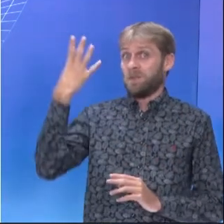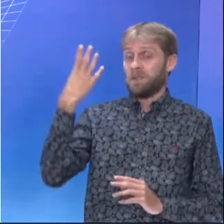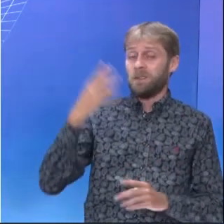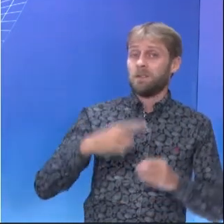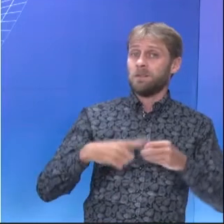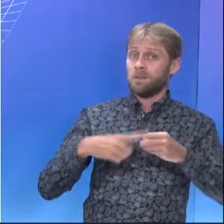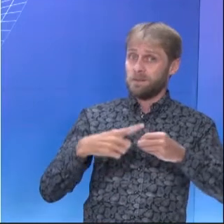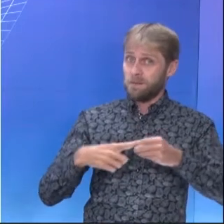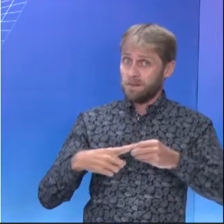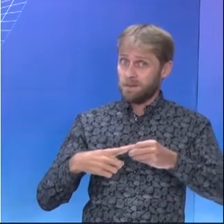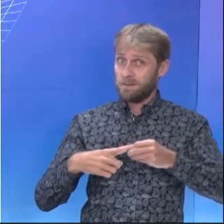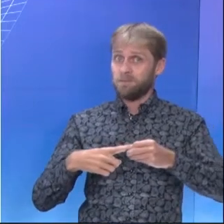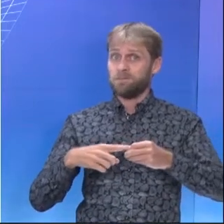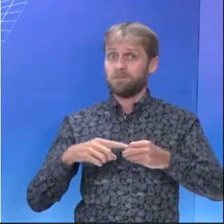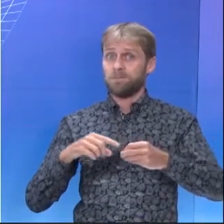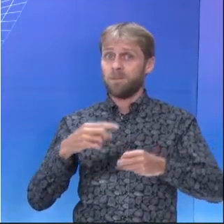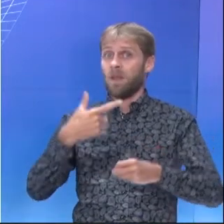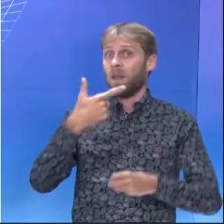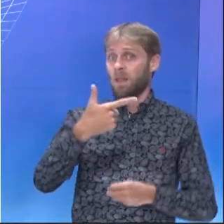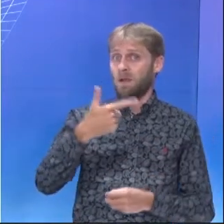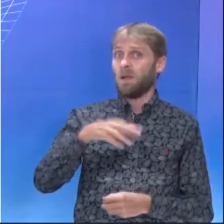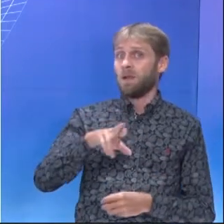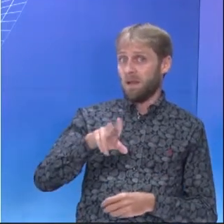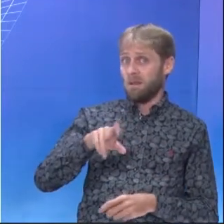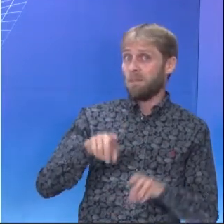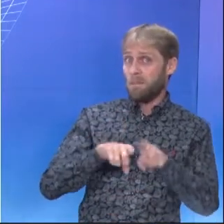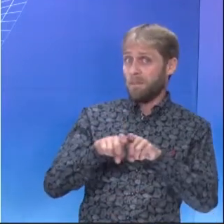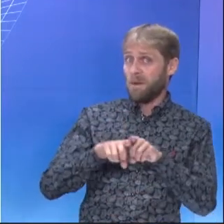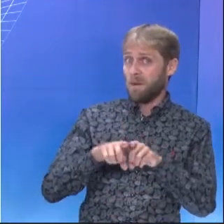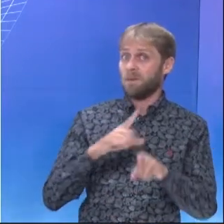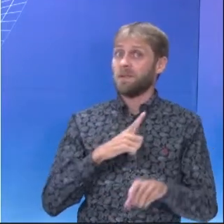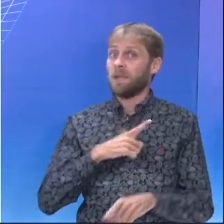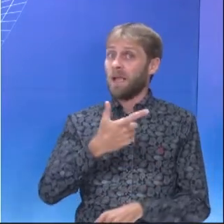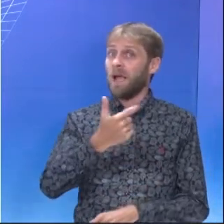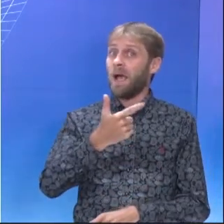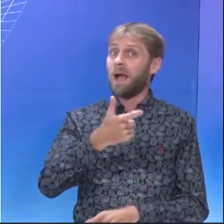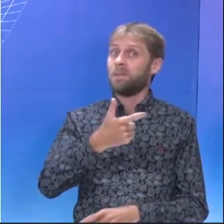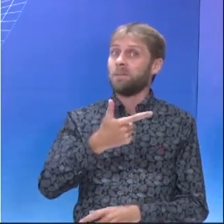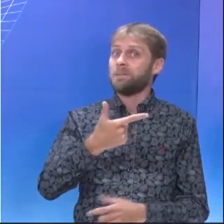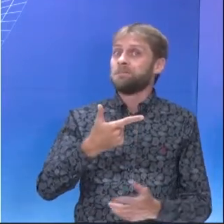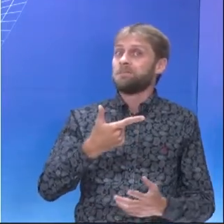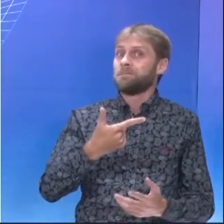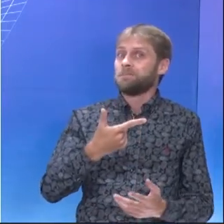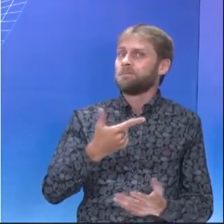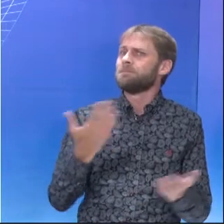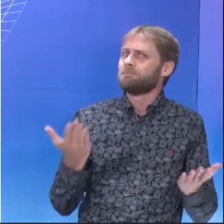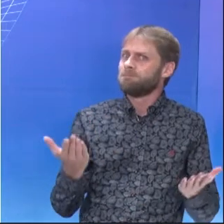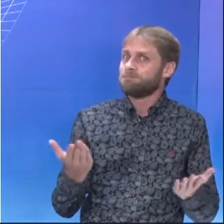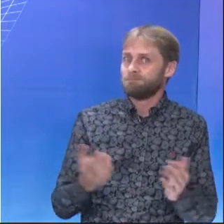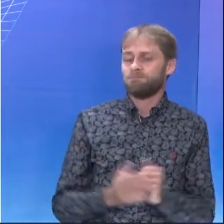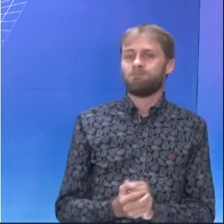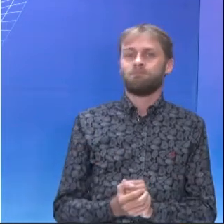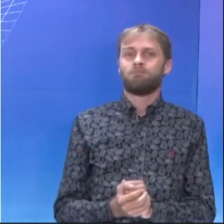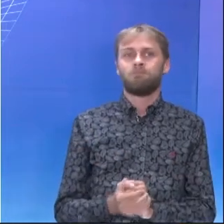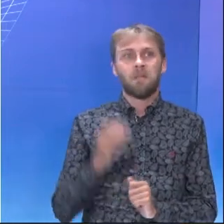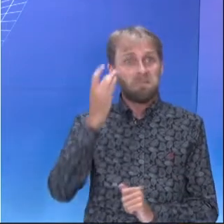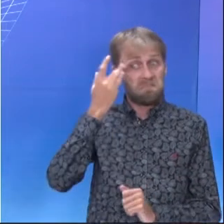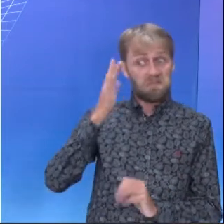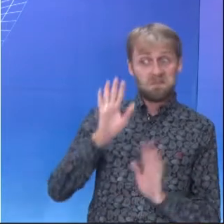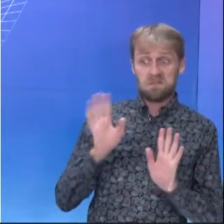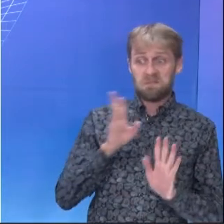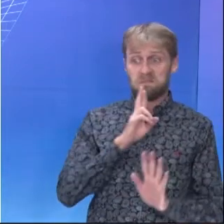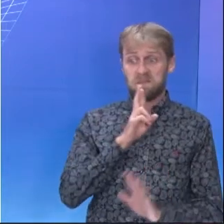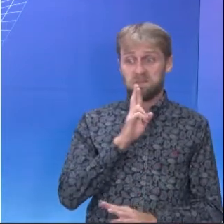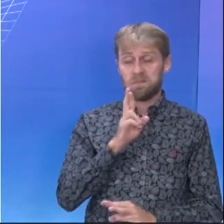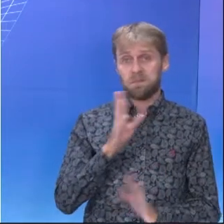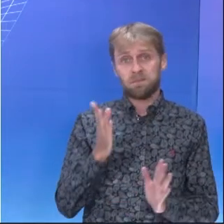Aconteceu entre dois irmãos e está envolvido armas. Tem armas então envolvido. Não sei também